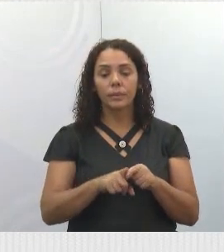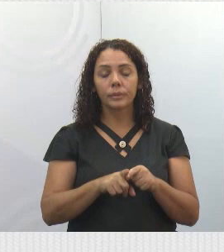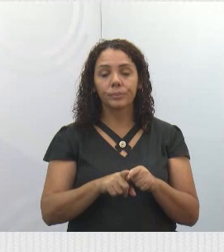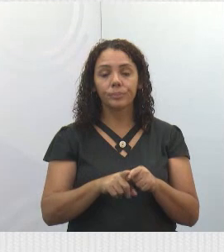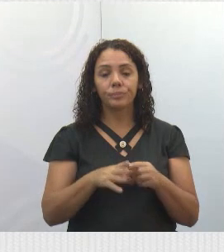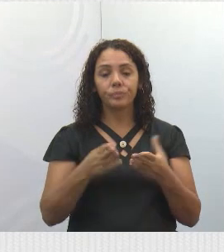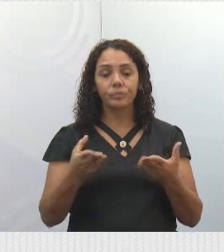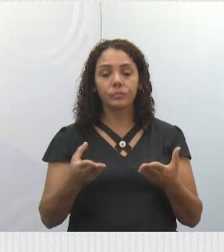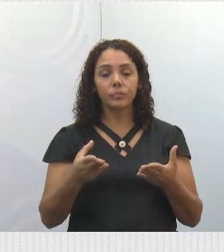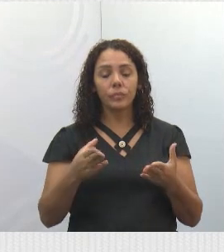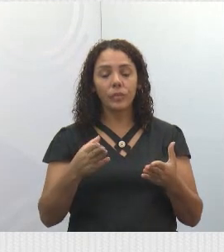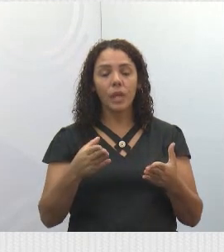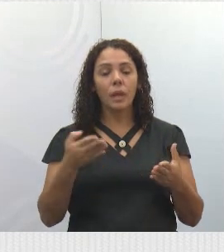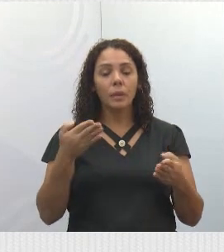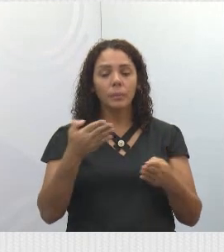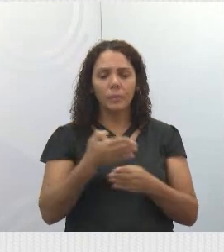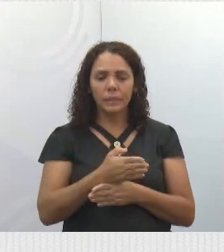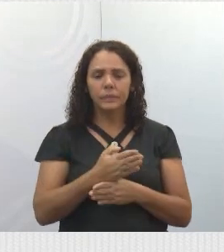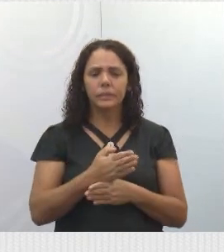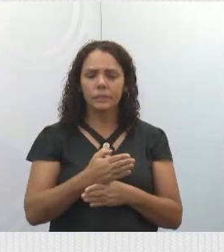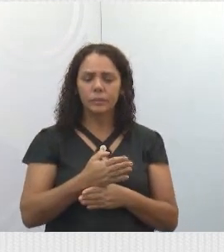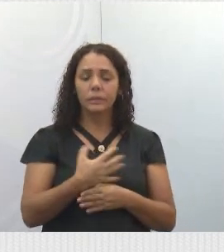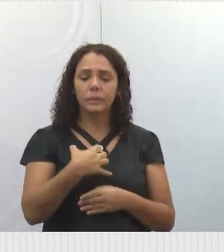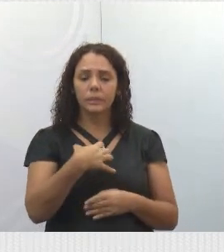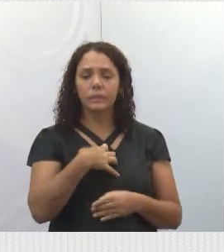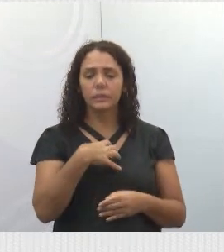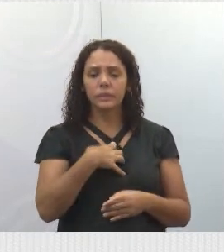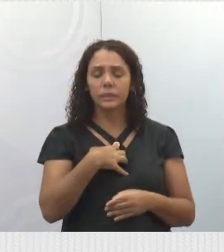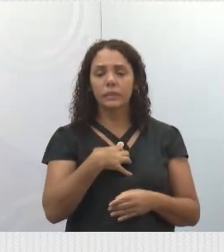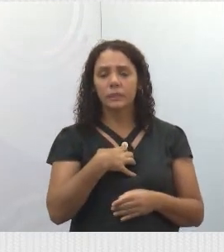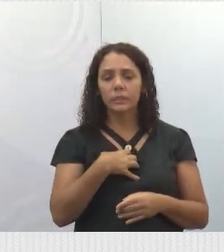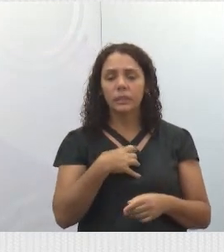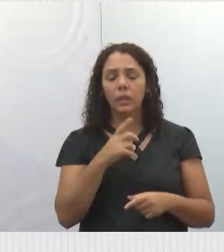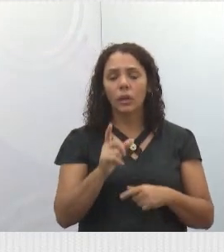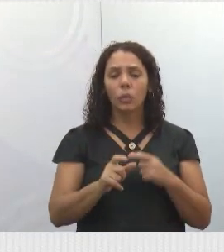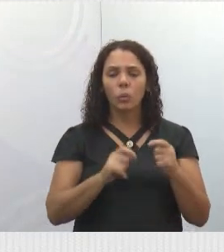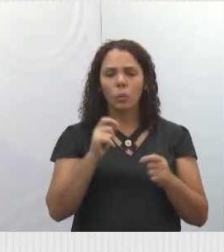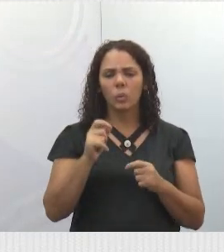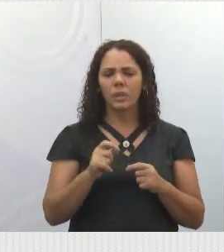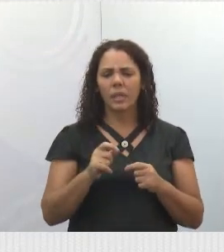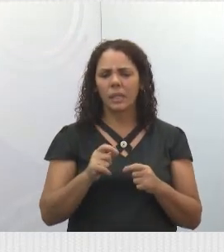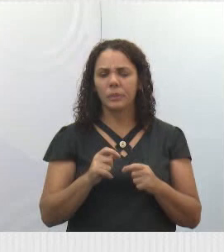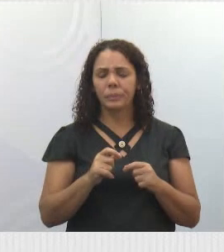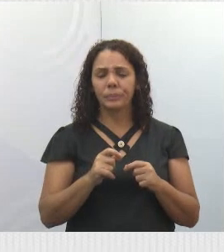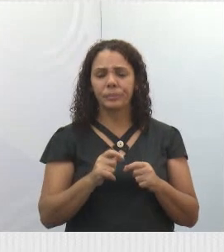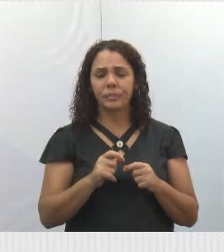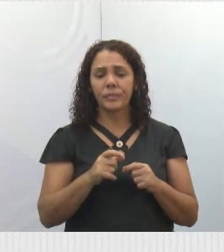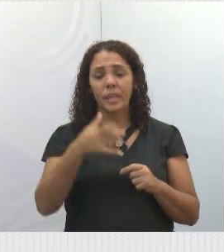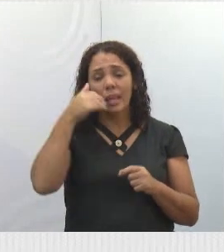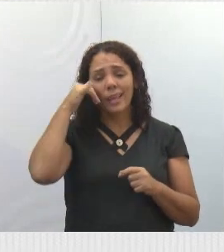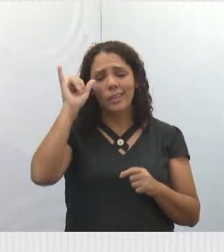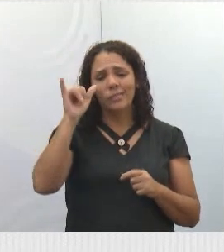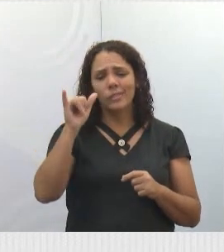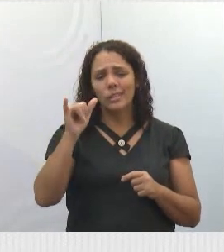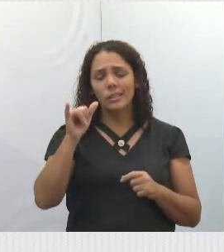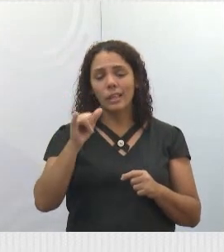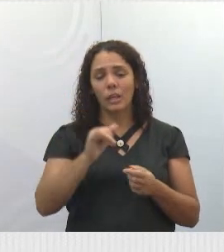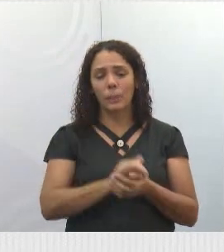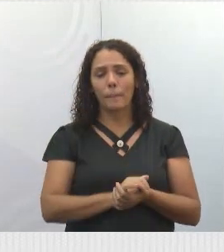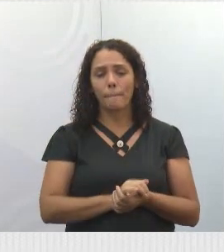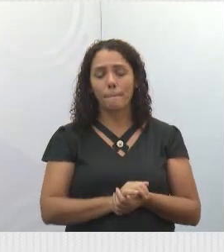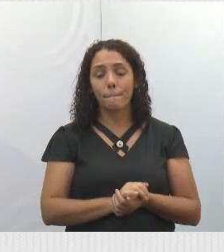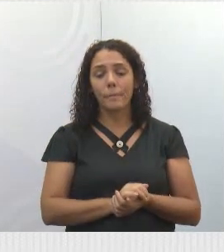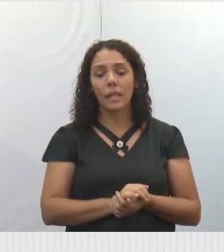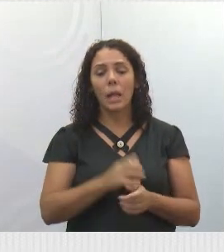seja compadecido de não brigar, de não maltratar, de não espancar a sua